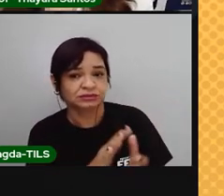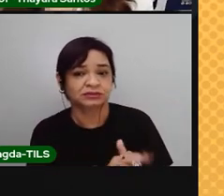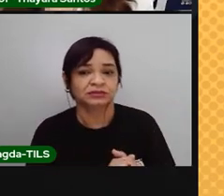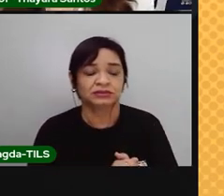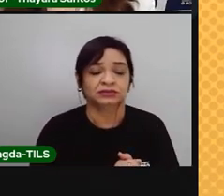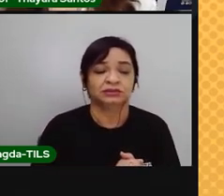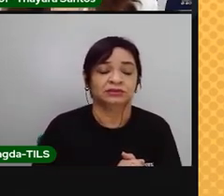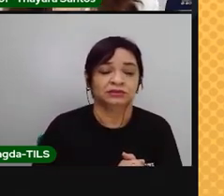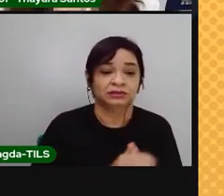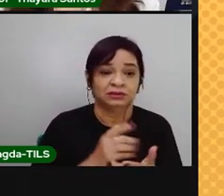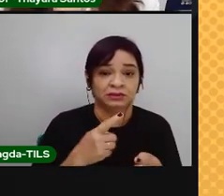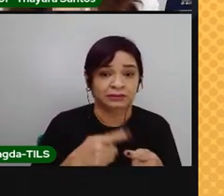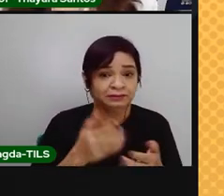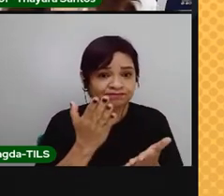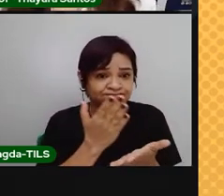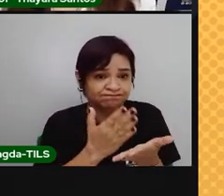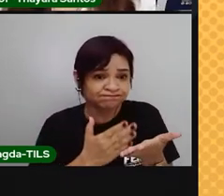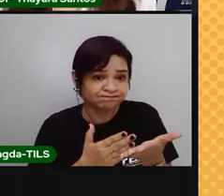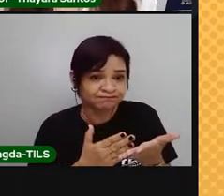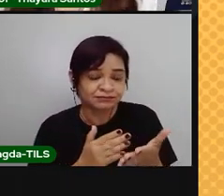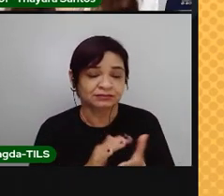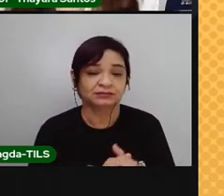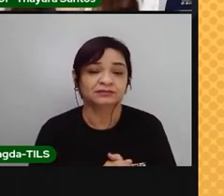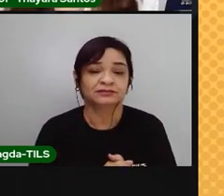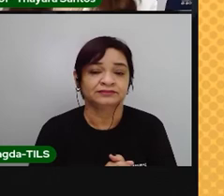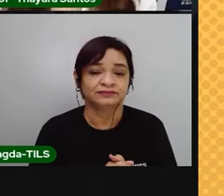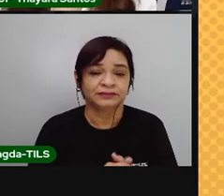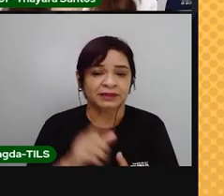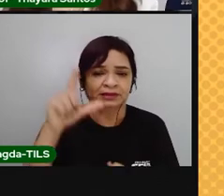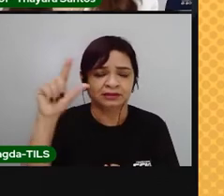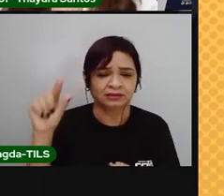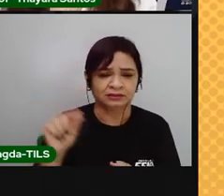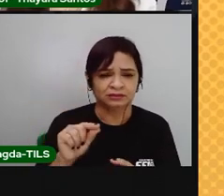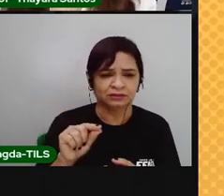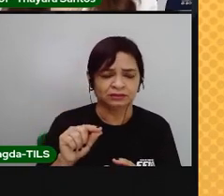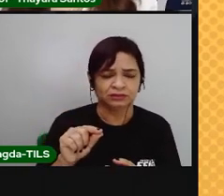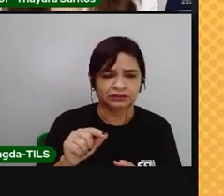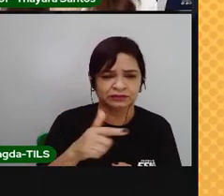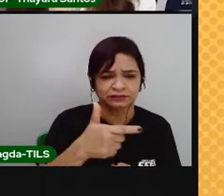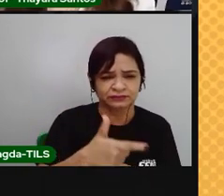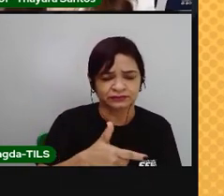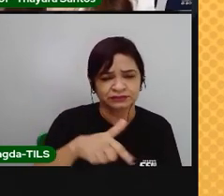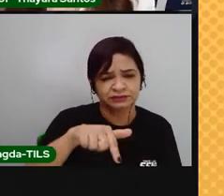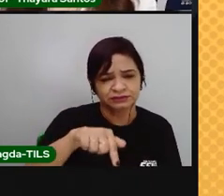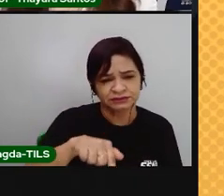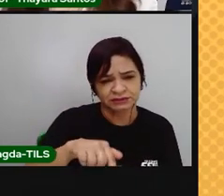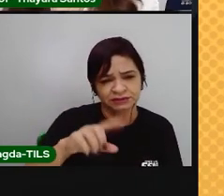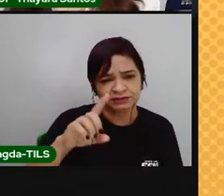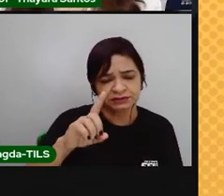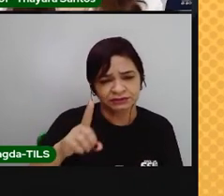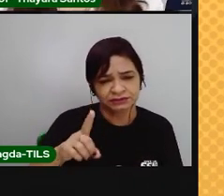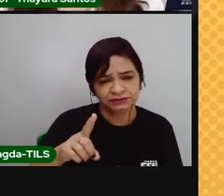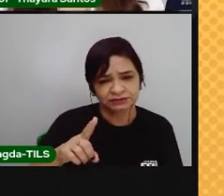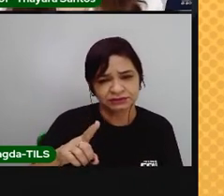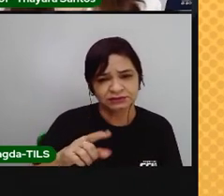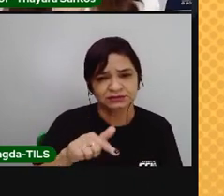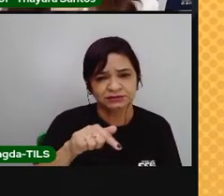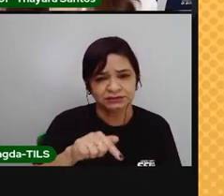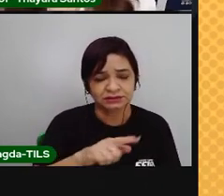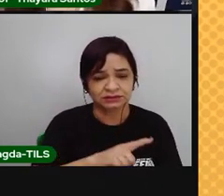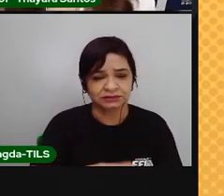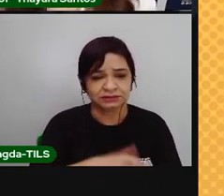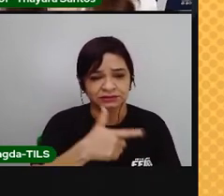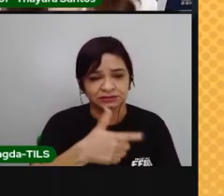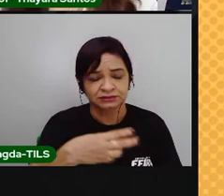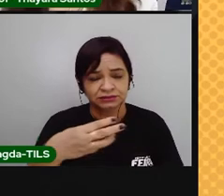minguante. A lua leva 27 dias, 7 horas e 23 minutos